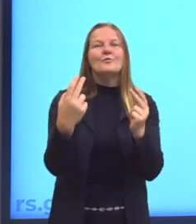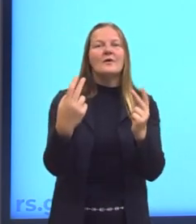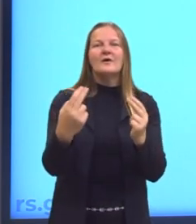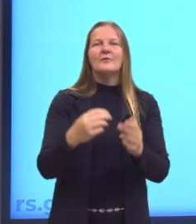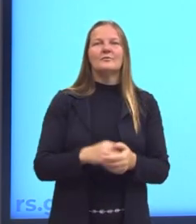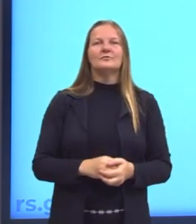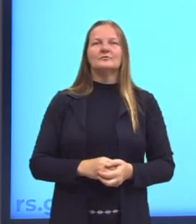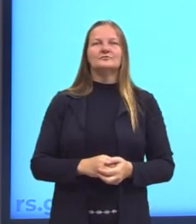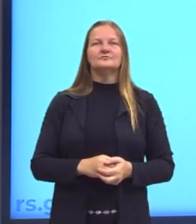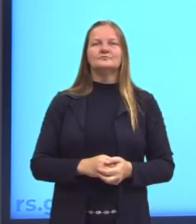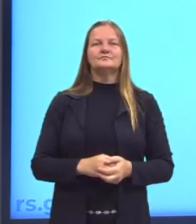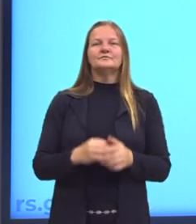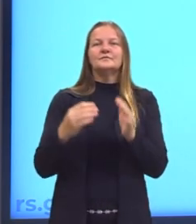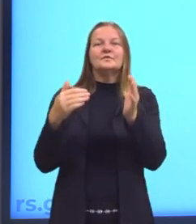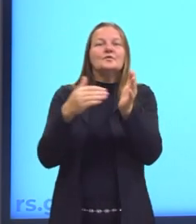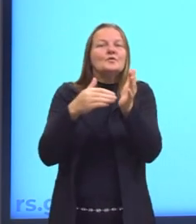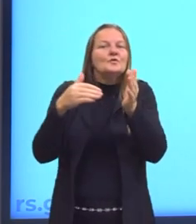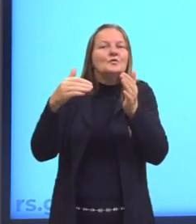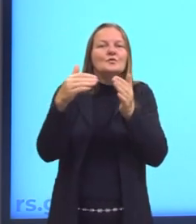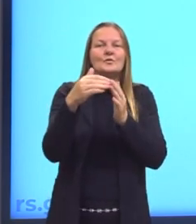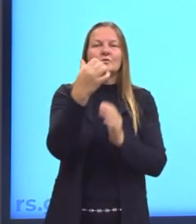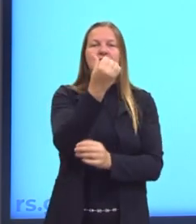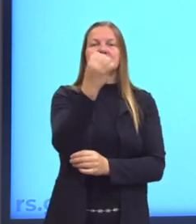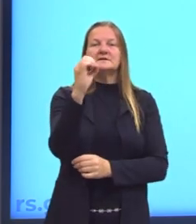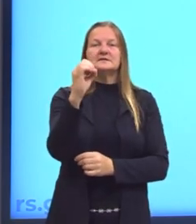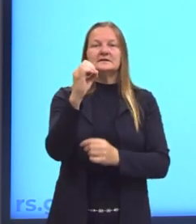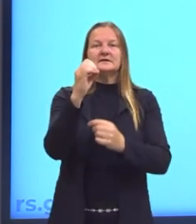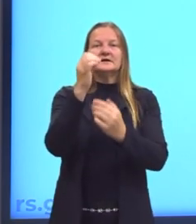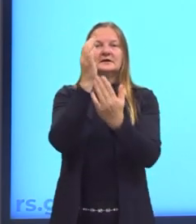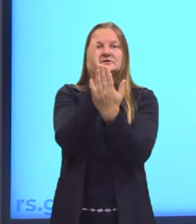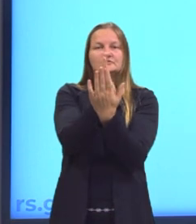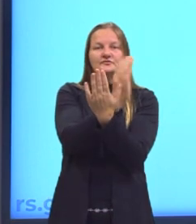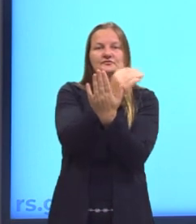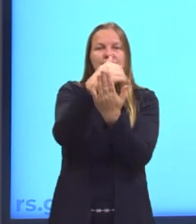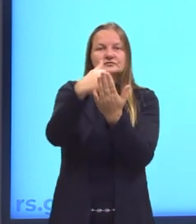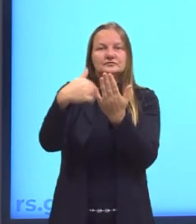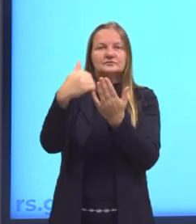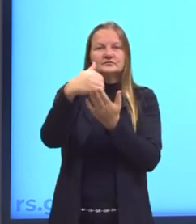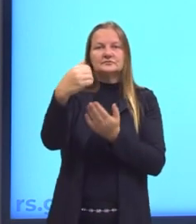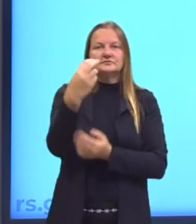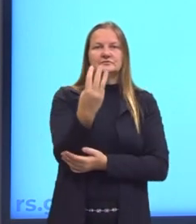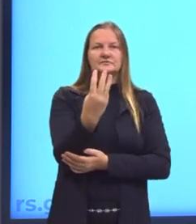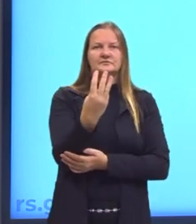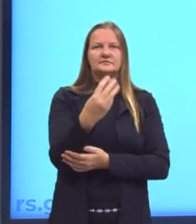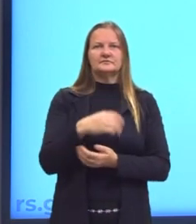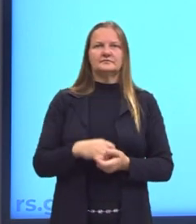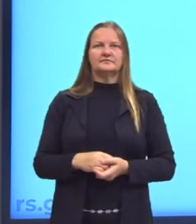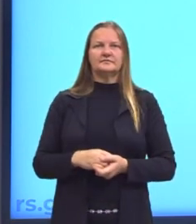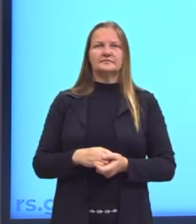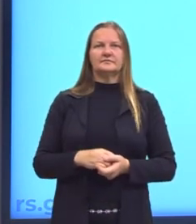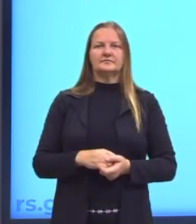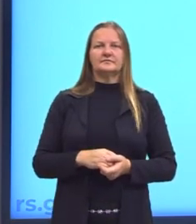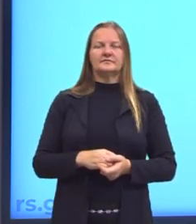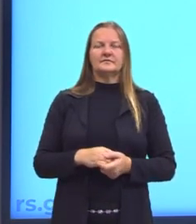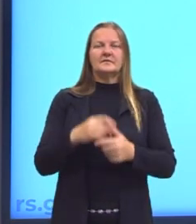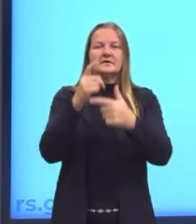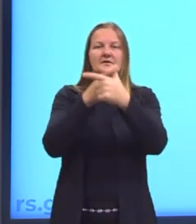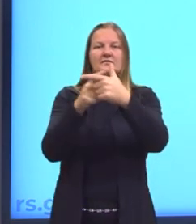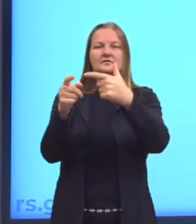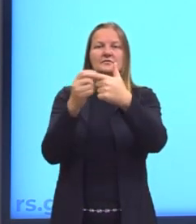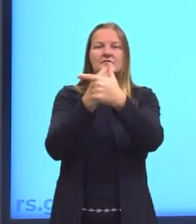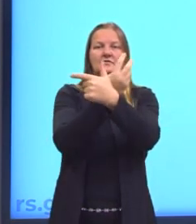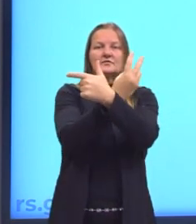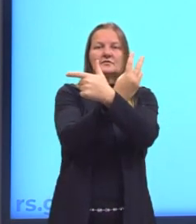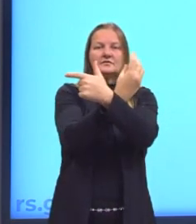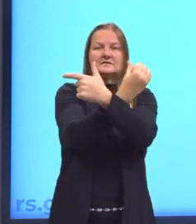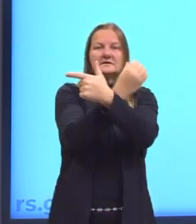que pegar toda essa circunferência e dividir em 3 partes iguais. Então aqui eu tenho 20 minutos, 40 minutos, 60